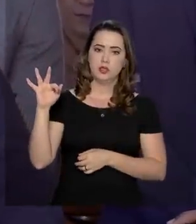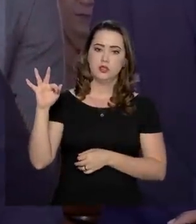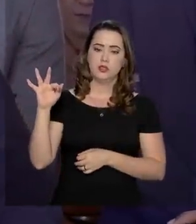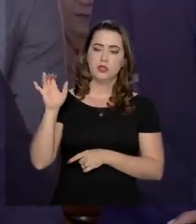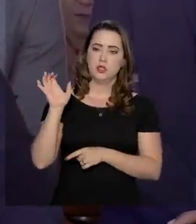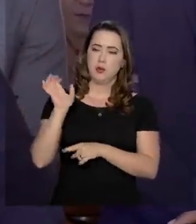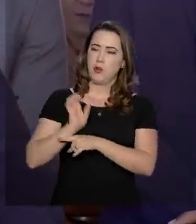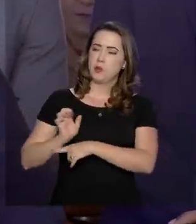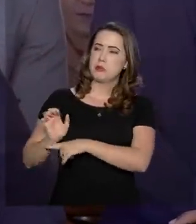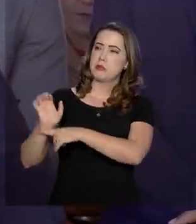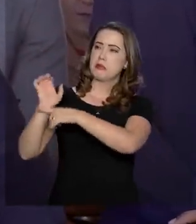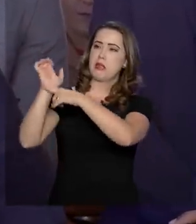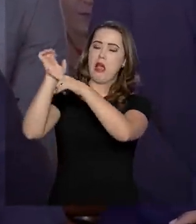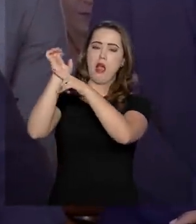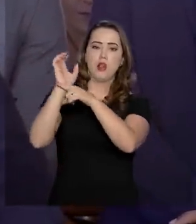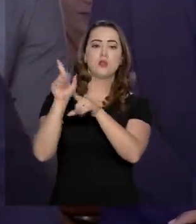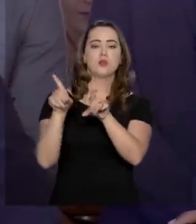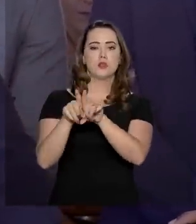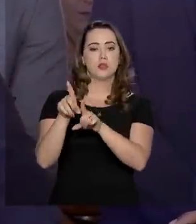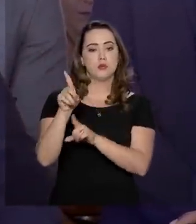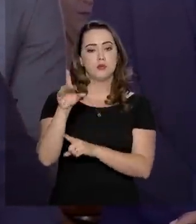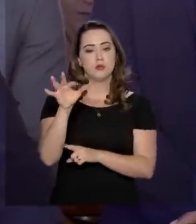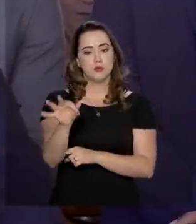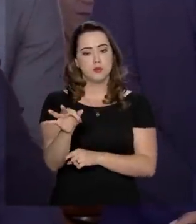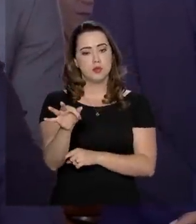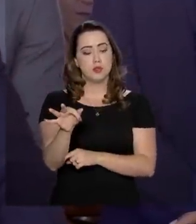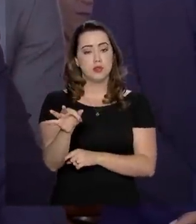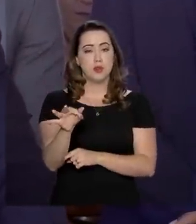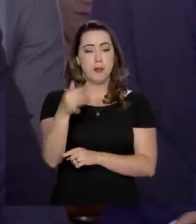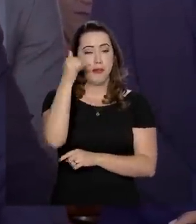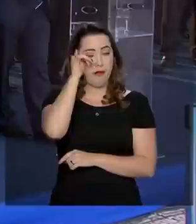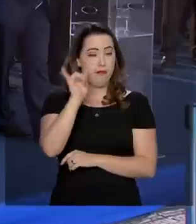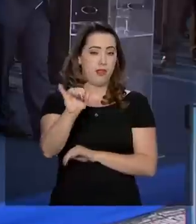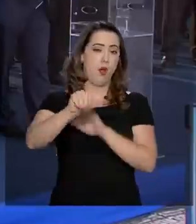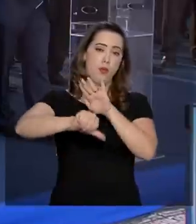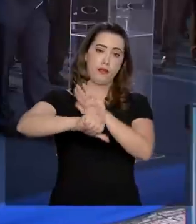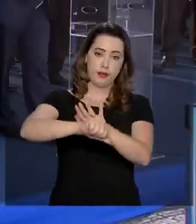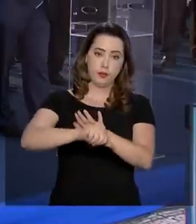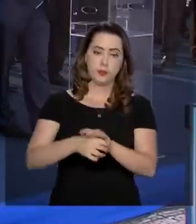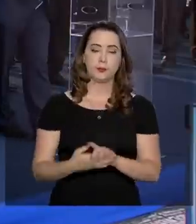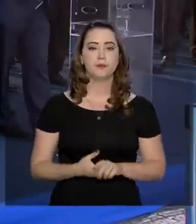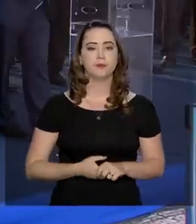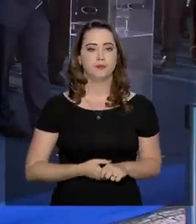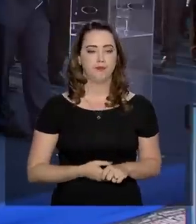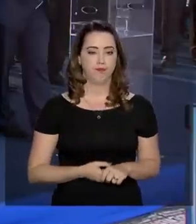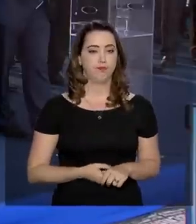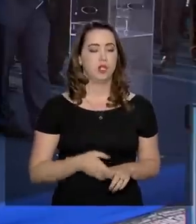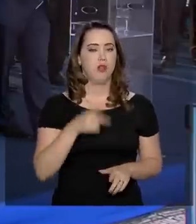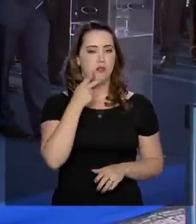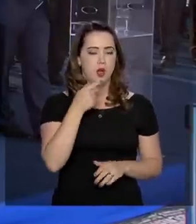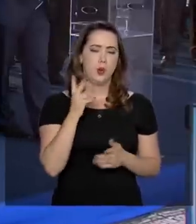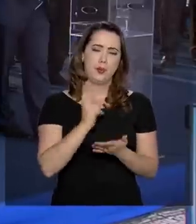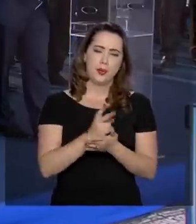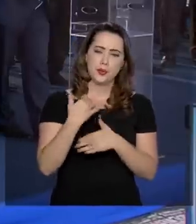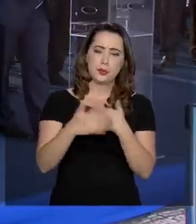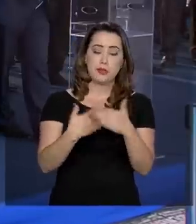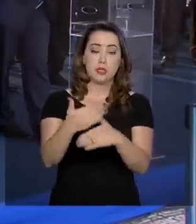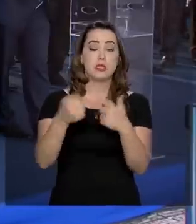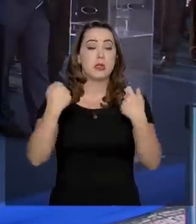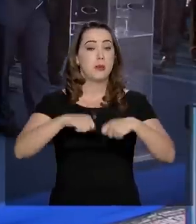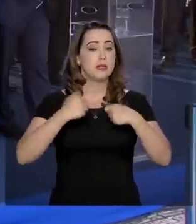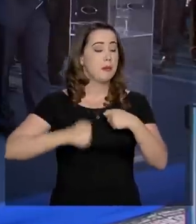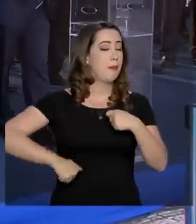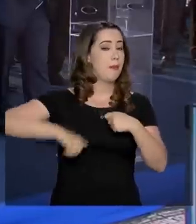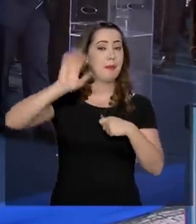governo dos estados e do Distrito Federal contra a criminalidade. E reforçou que, apesar dos avanços no setor, é